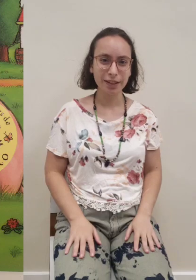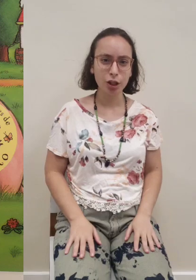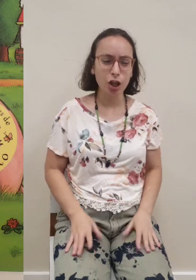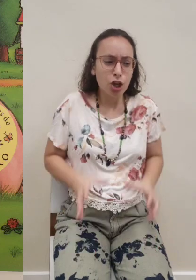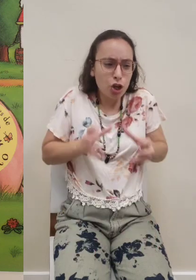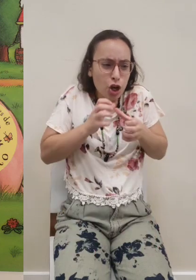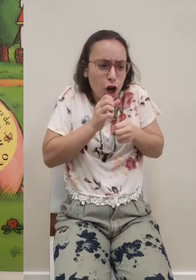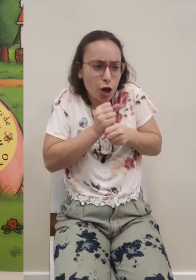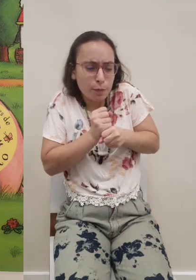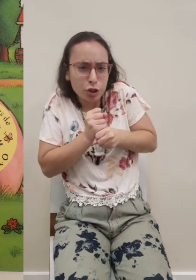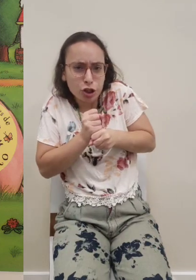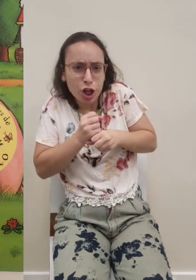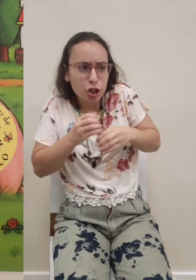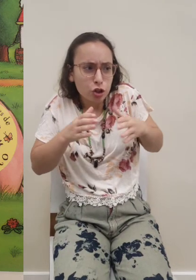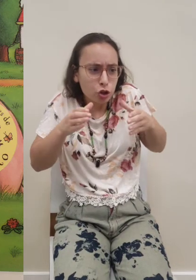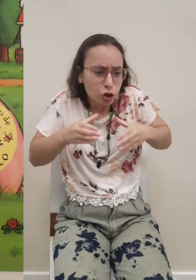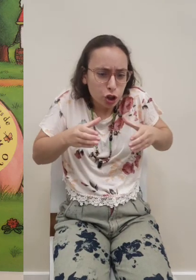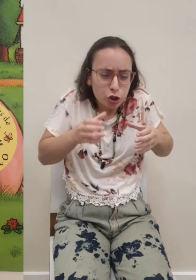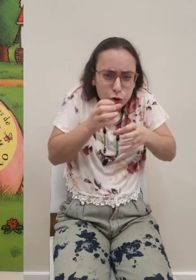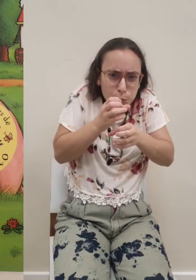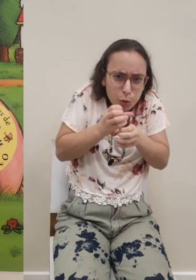Apertada e sem espaço